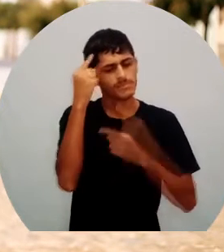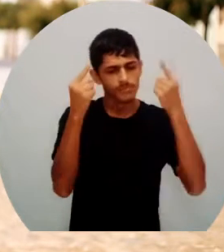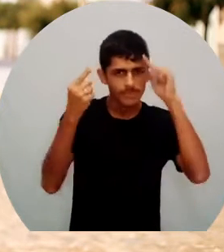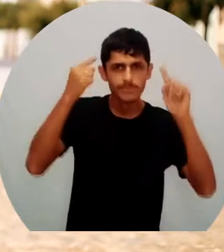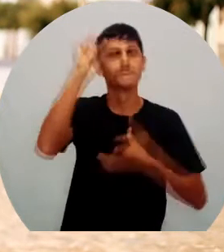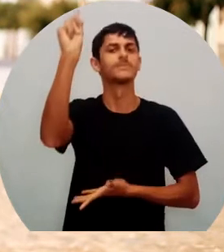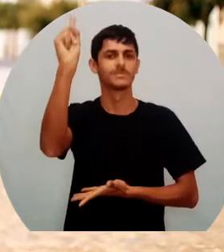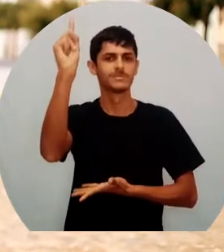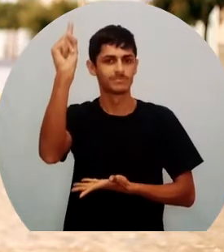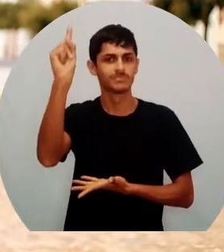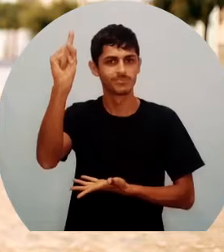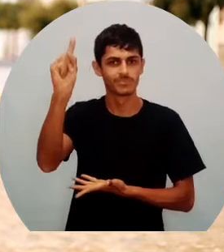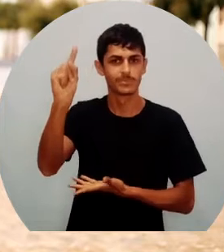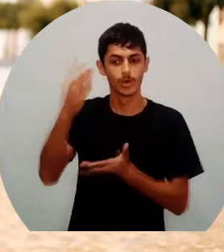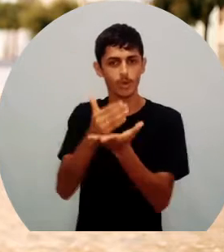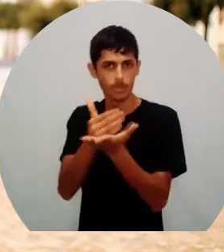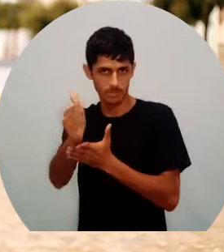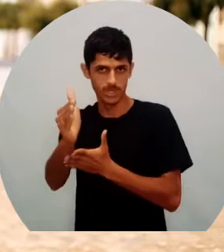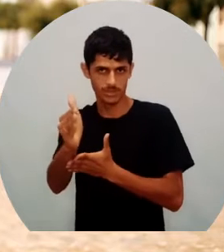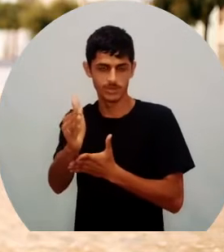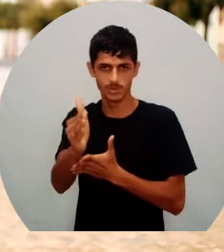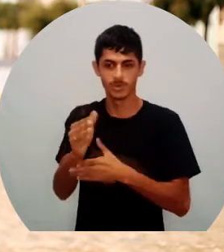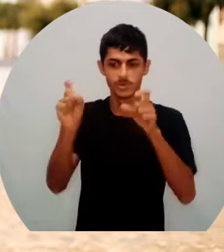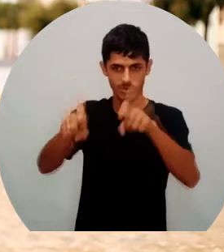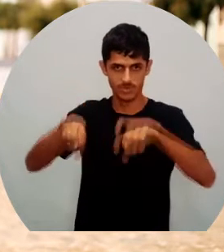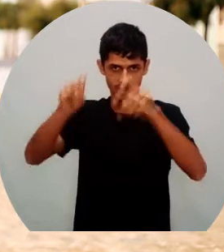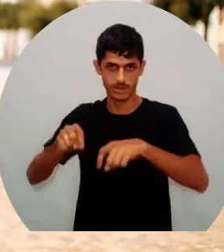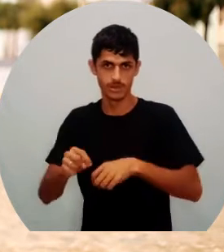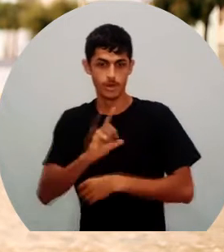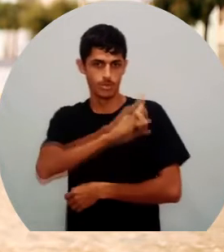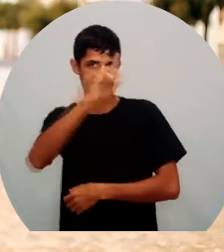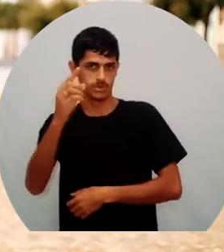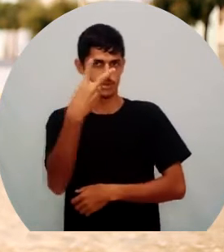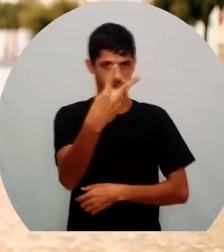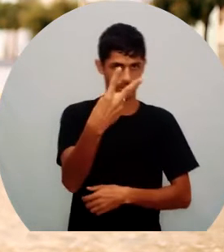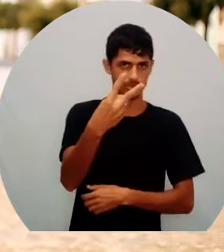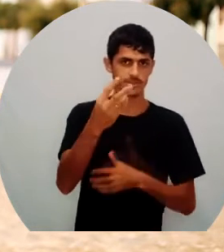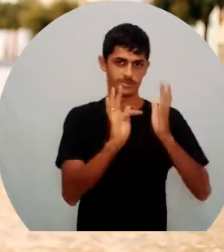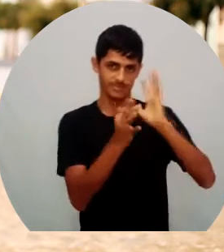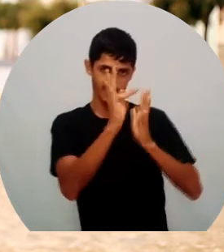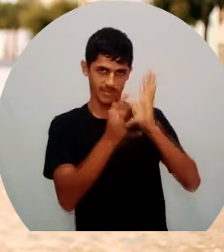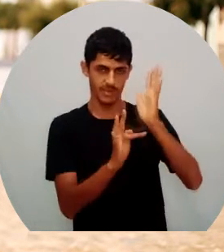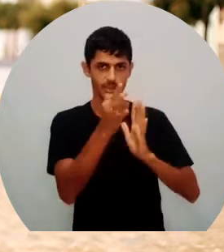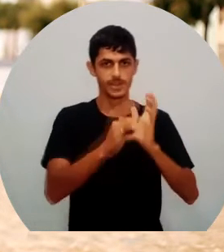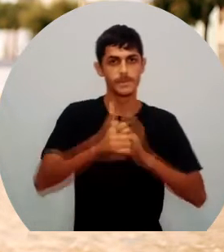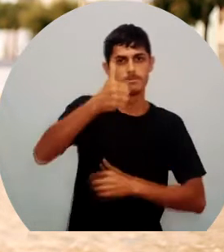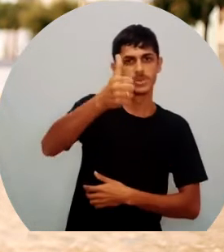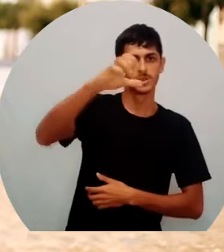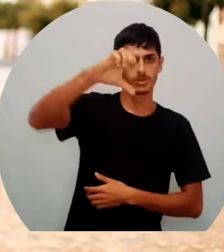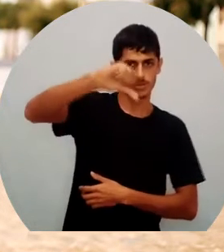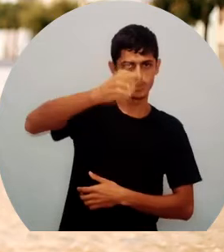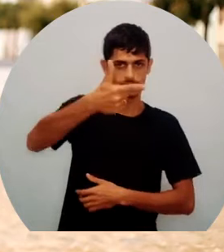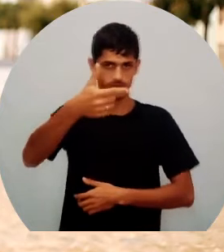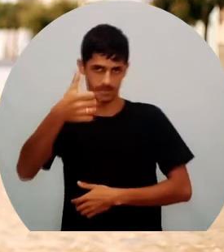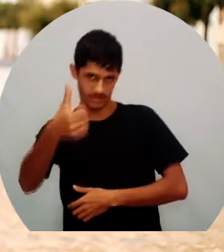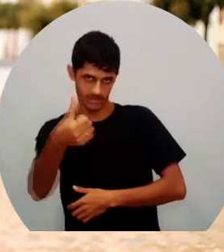aqui, um povoado, né? Então, no dia 2 de fevereiro de 1926, aconteceu a primeira